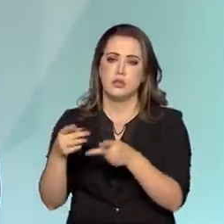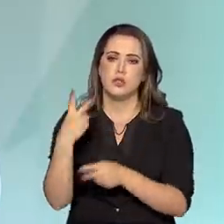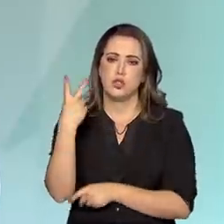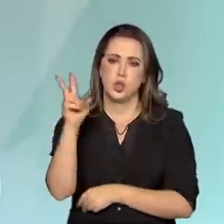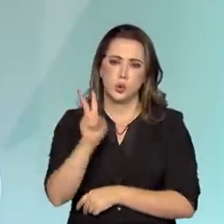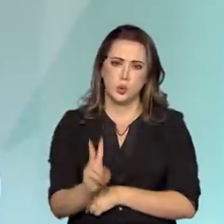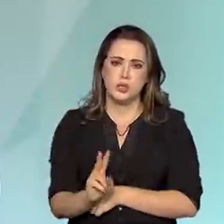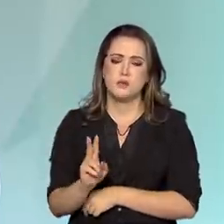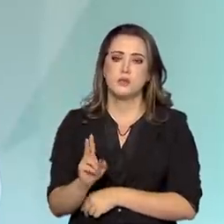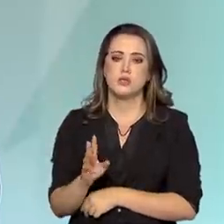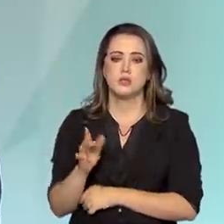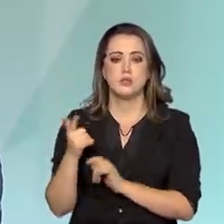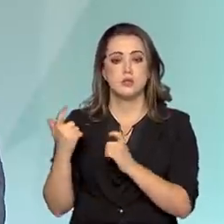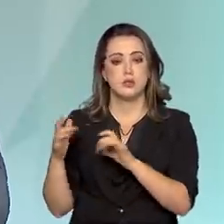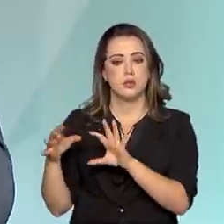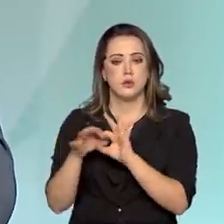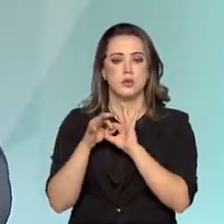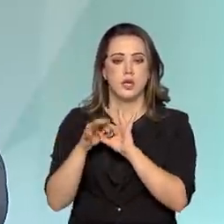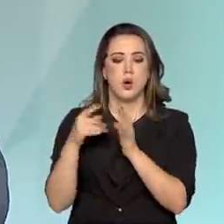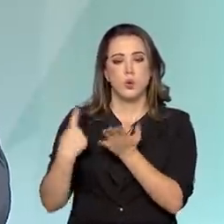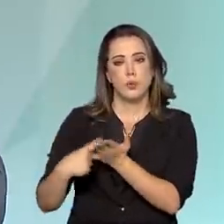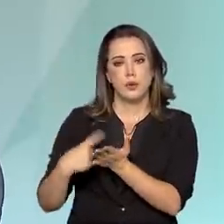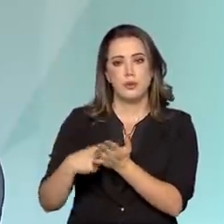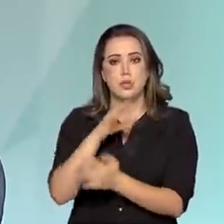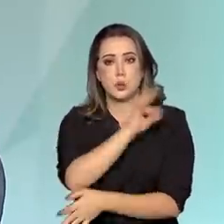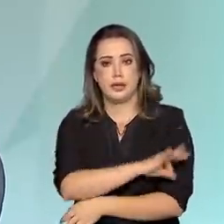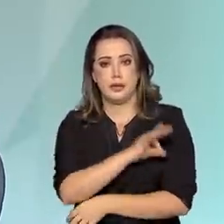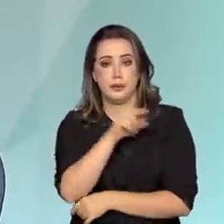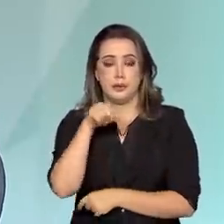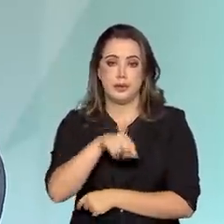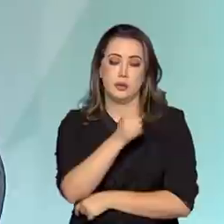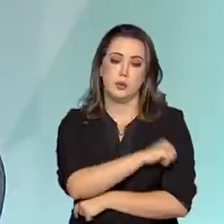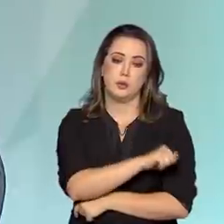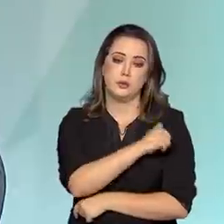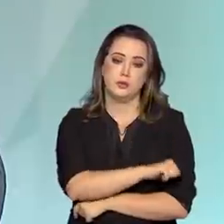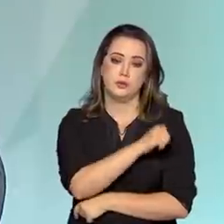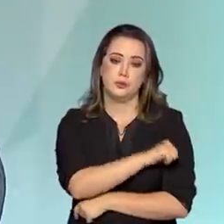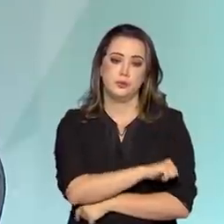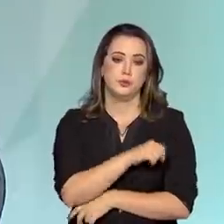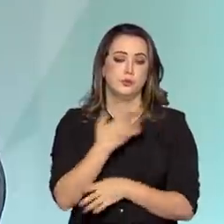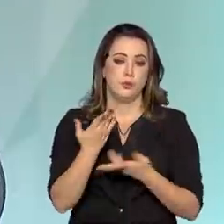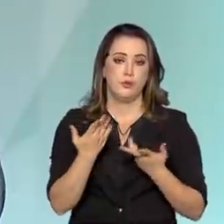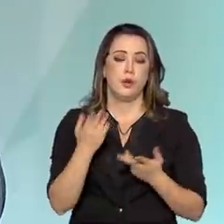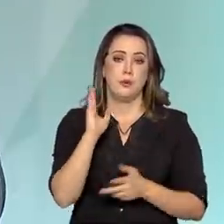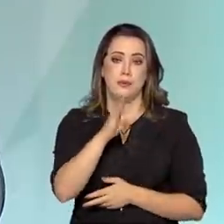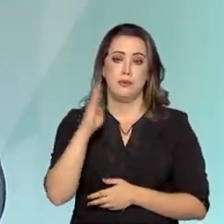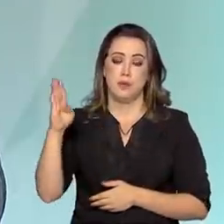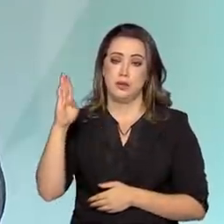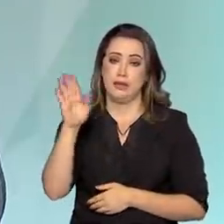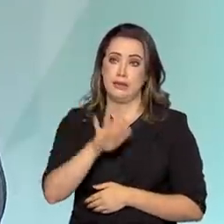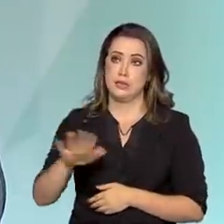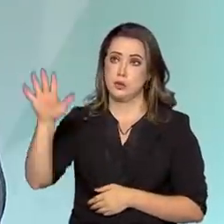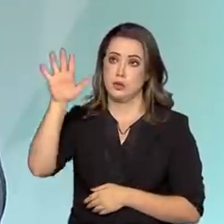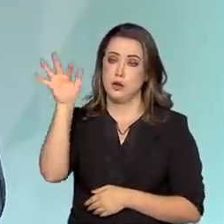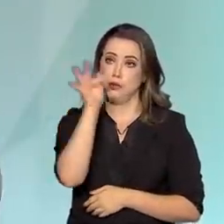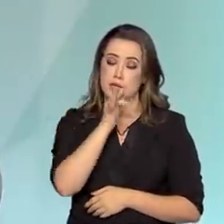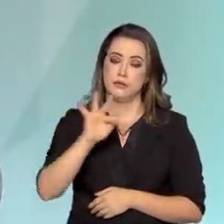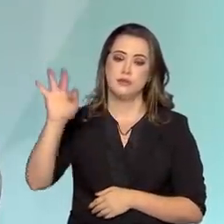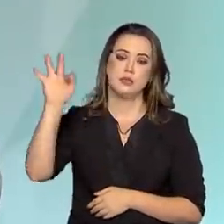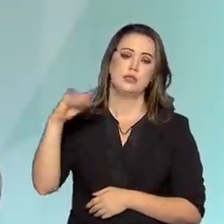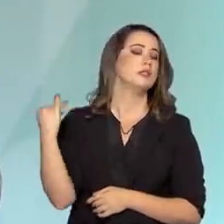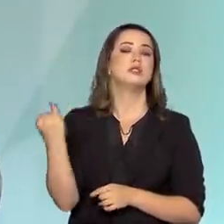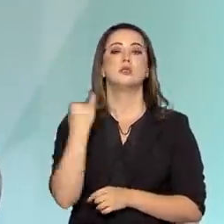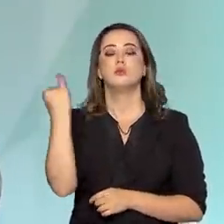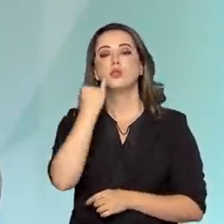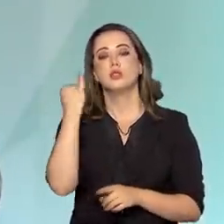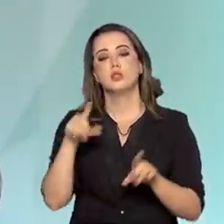vezes. E é uma cooperação técnica que existe aqui no Rio de Janeiro, a Biblioteca Nacional da França foi muito importante também para as